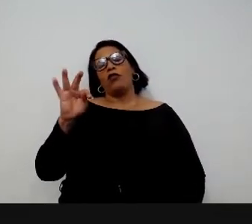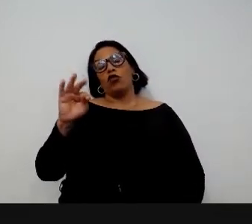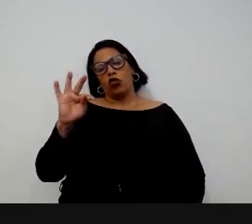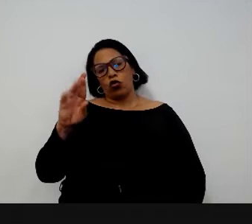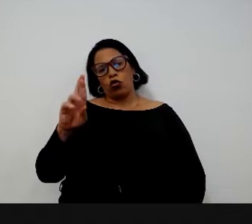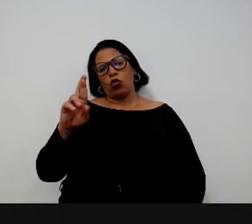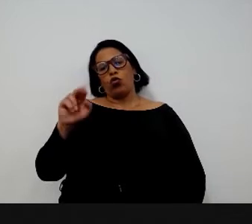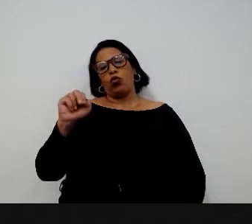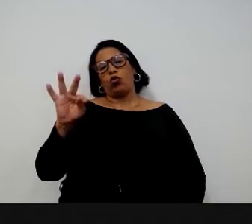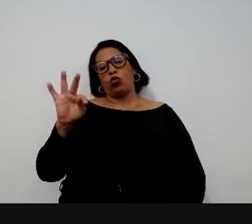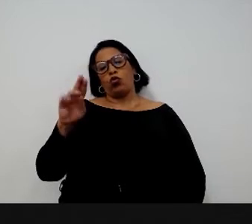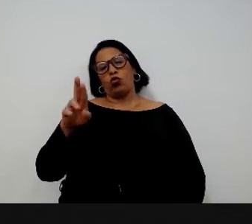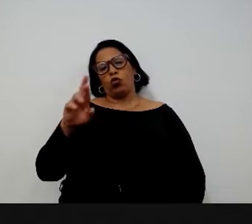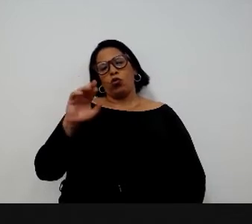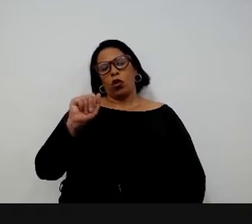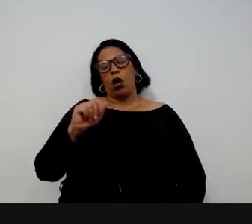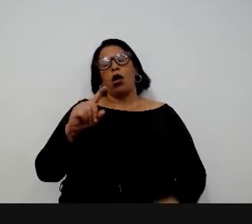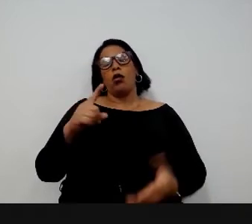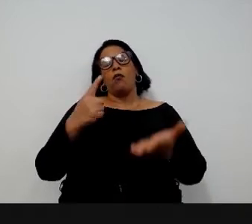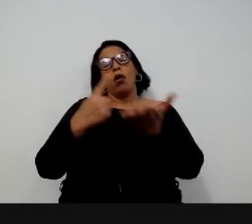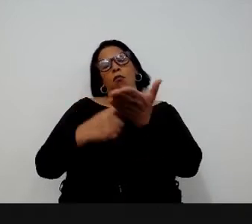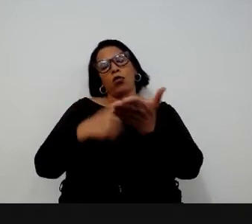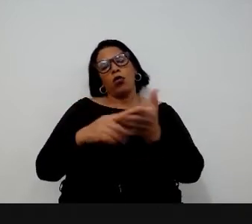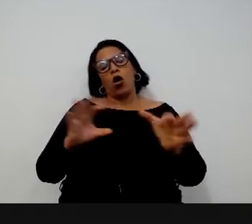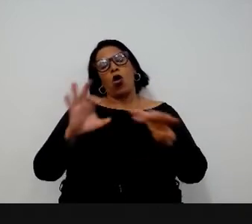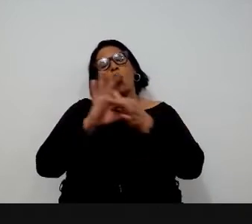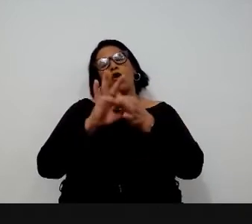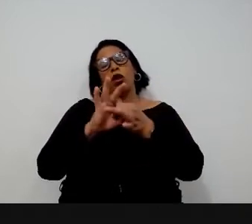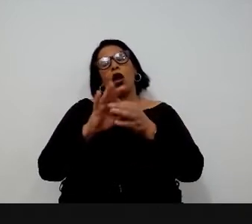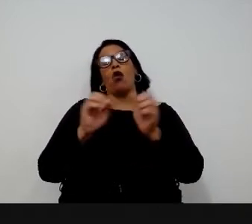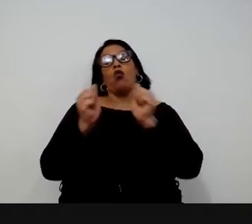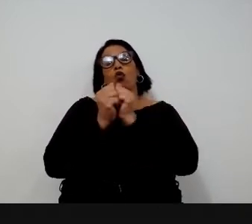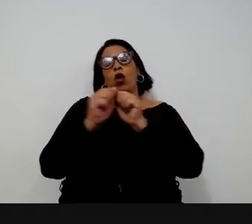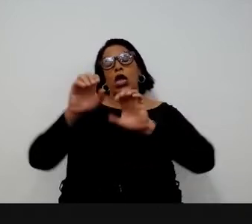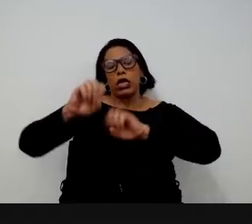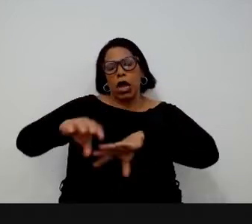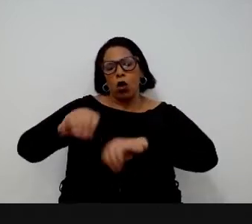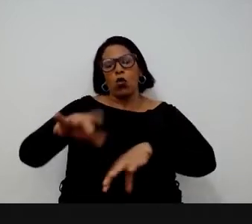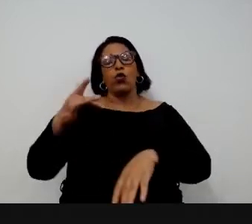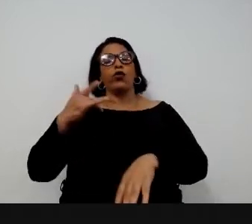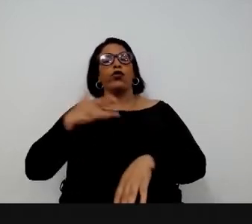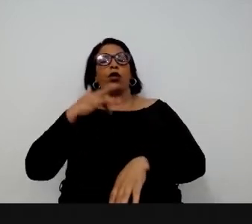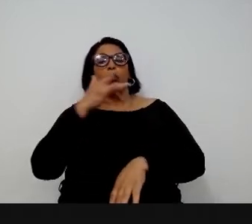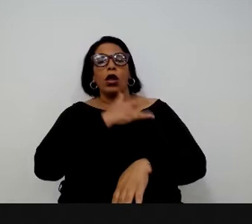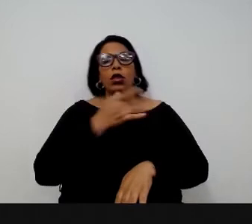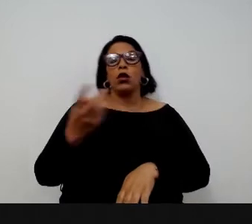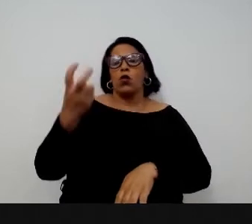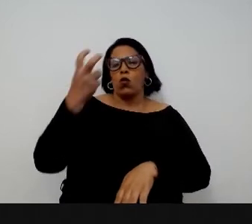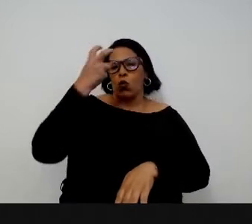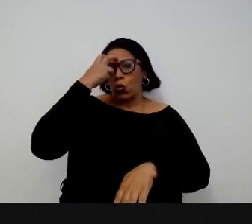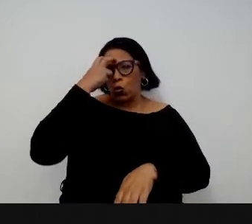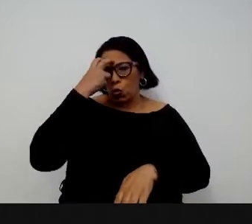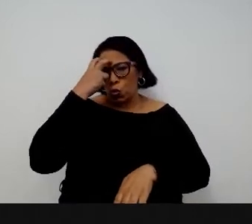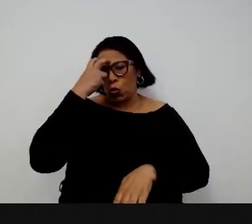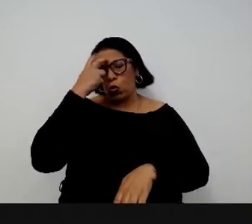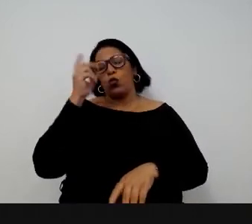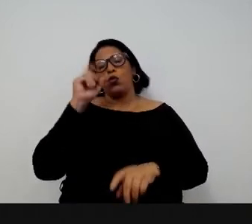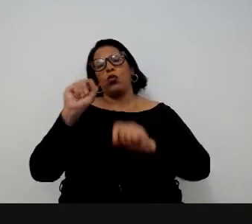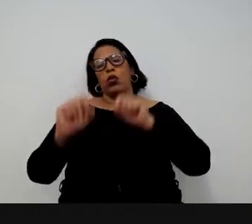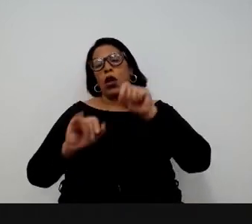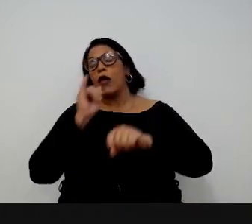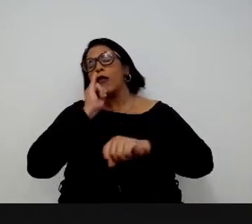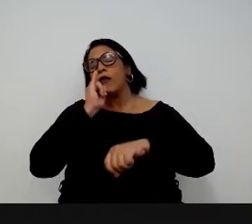no Brasil de parcerias que são feitas no setor de educação de saúde cultura de